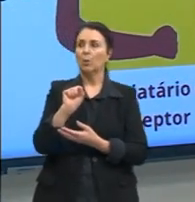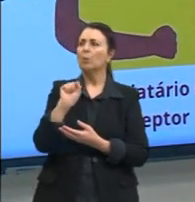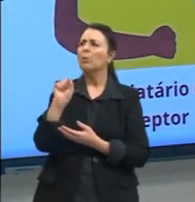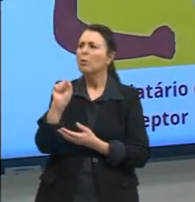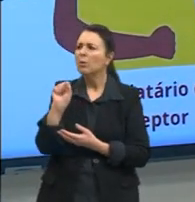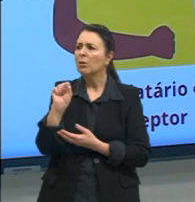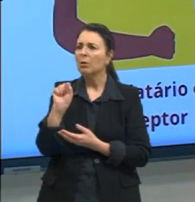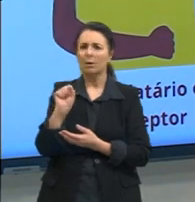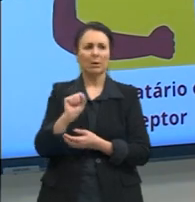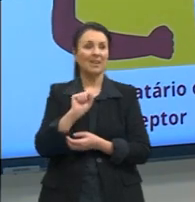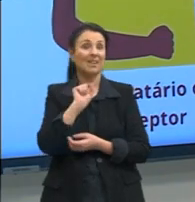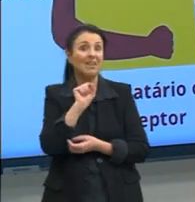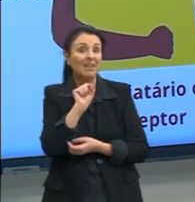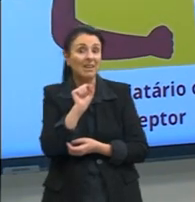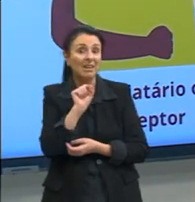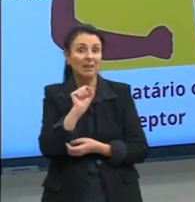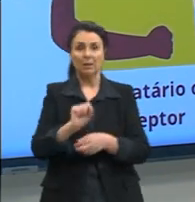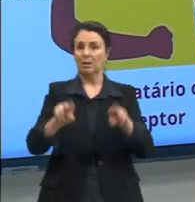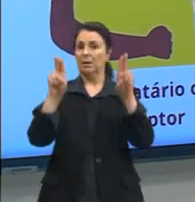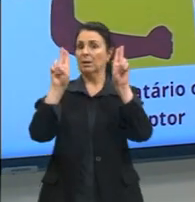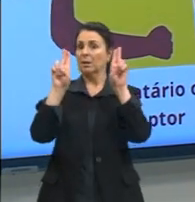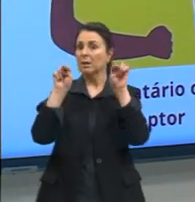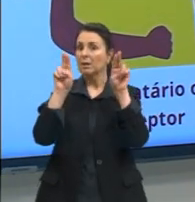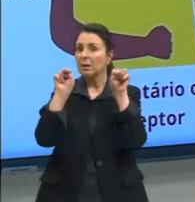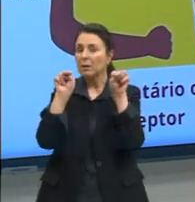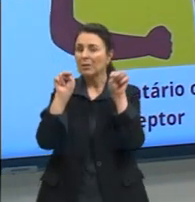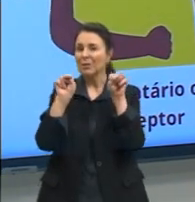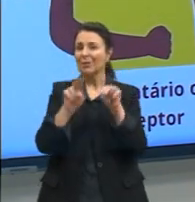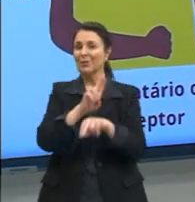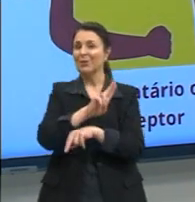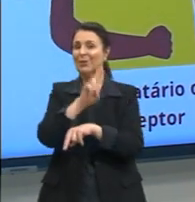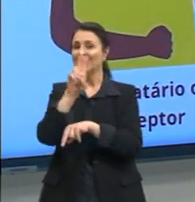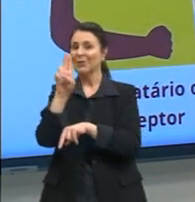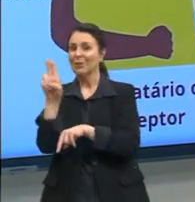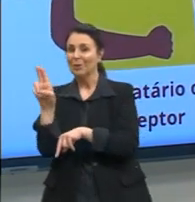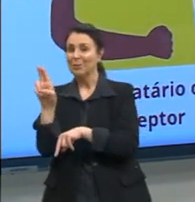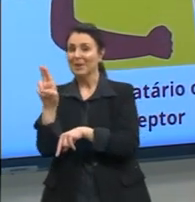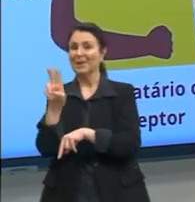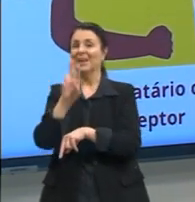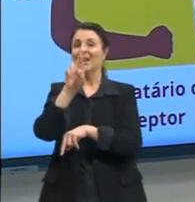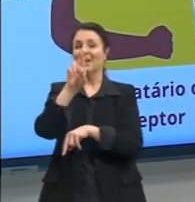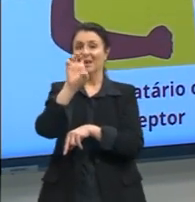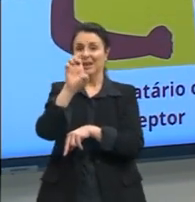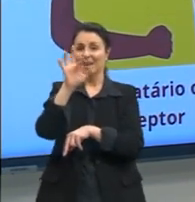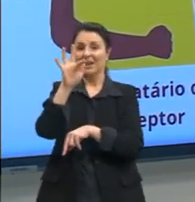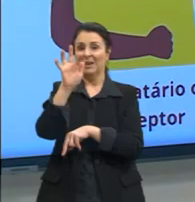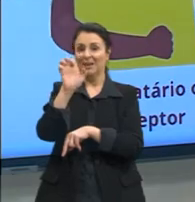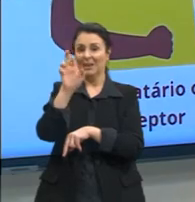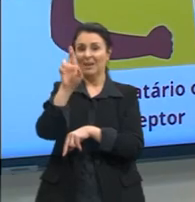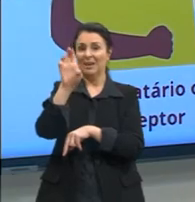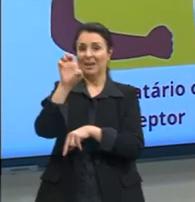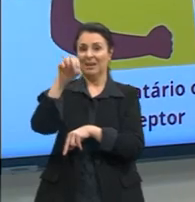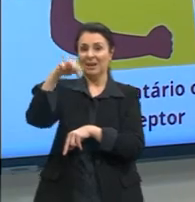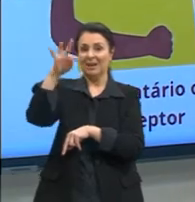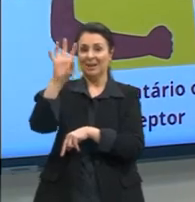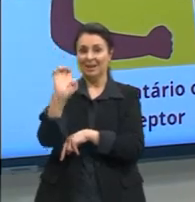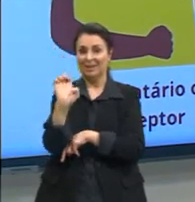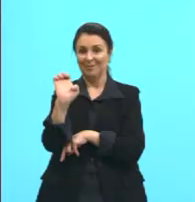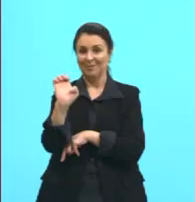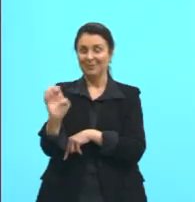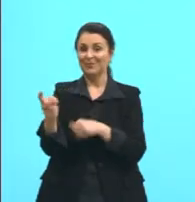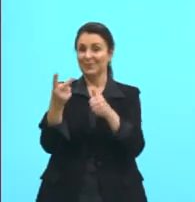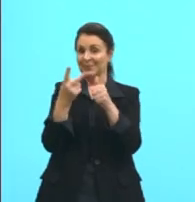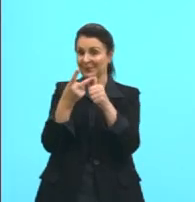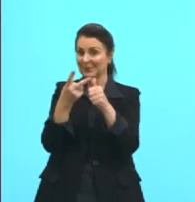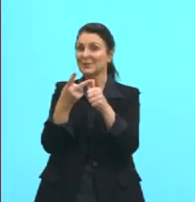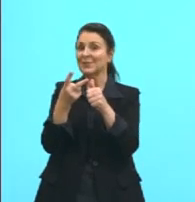ou a quem, o assunto, a gente chama de referente. Então, o nosso segundo elemento ali,